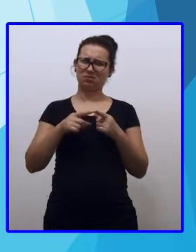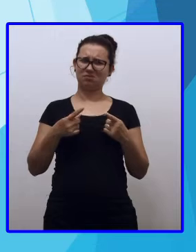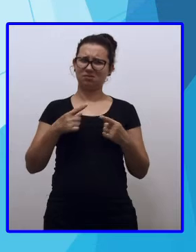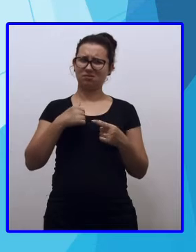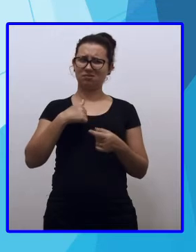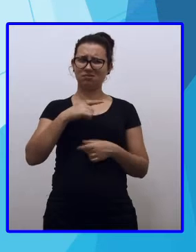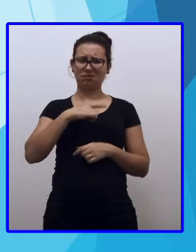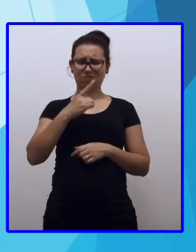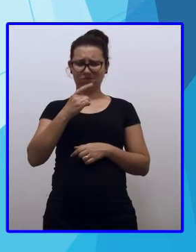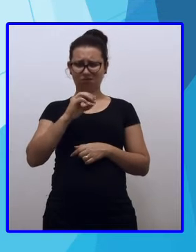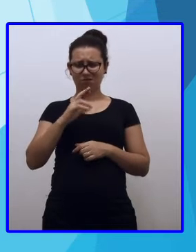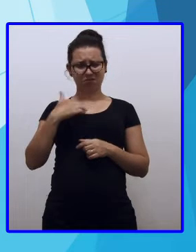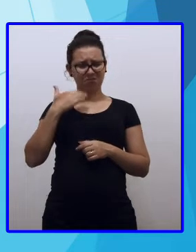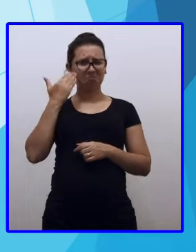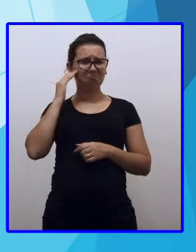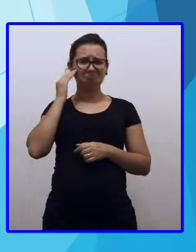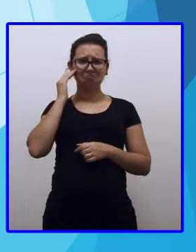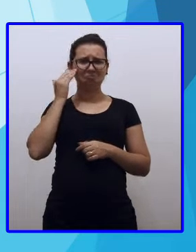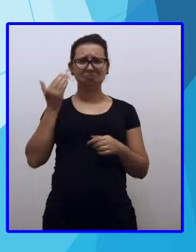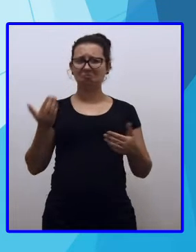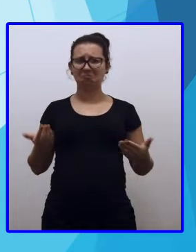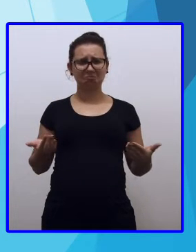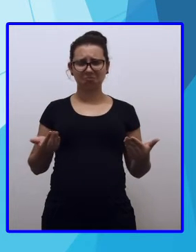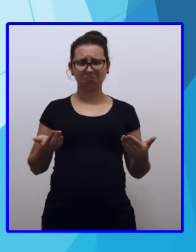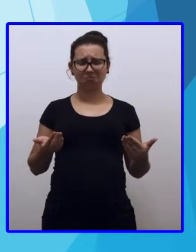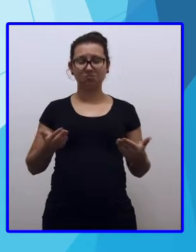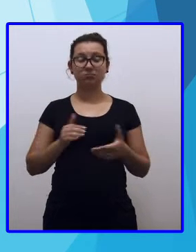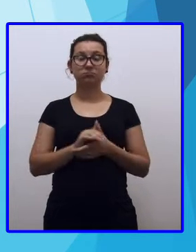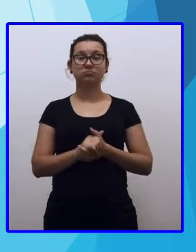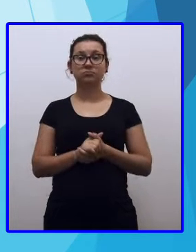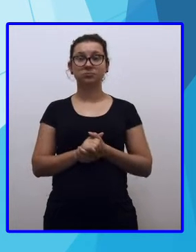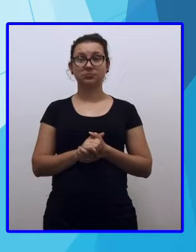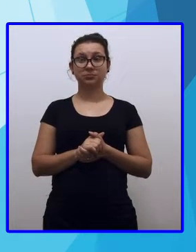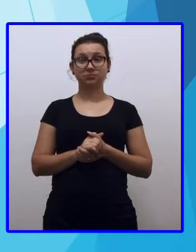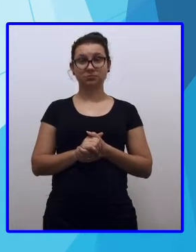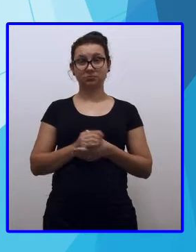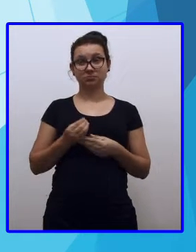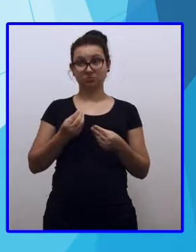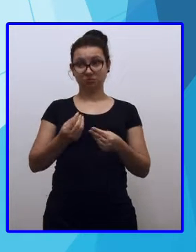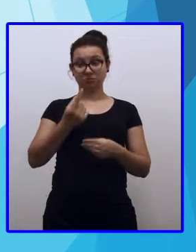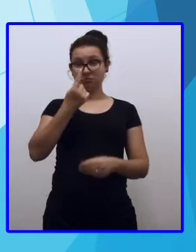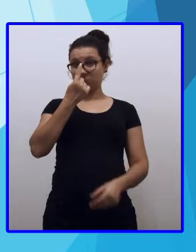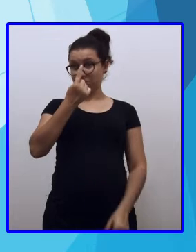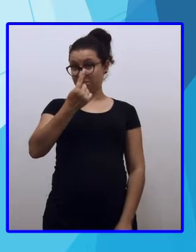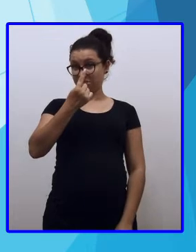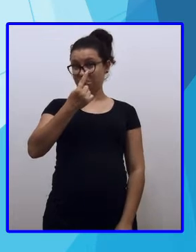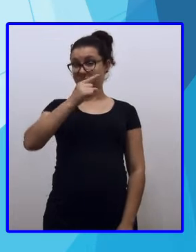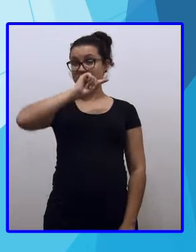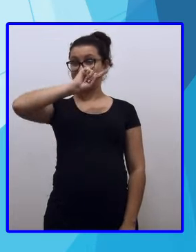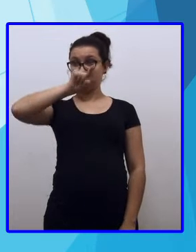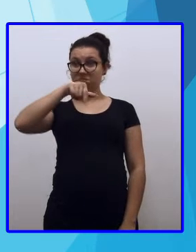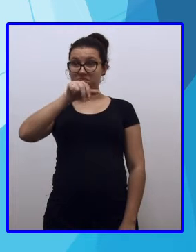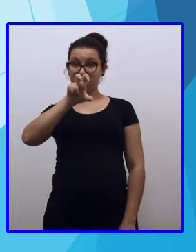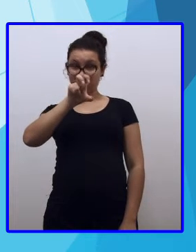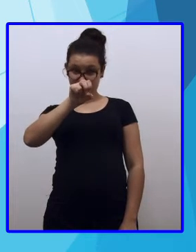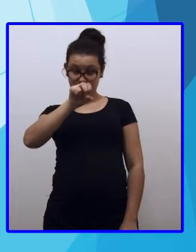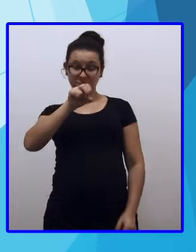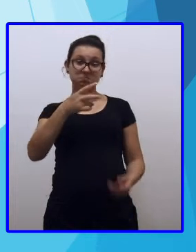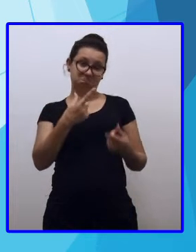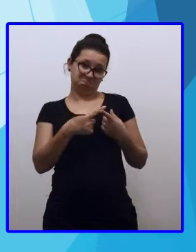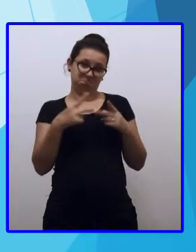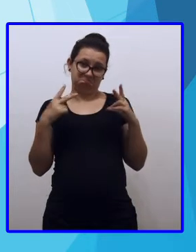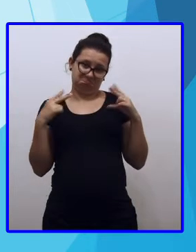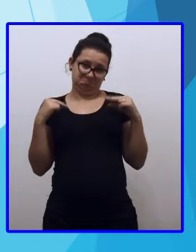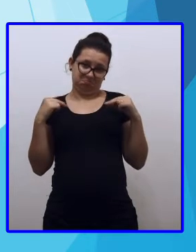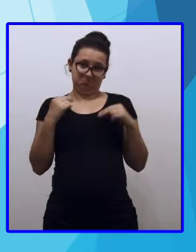entendendo. Vamos ver. Eles deram R$,00 mais os R$,00, que foi o que o motorista